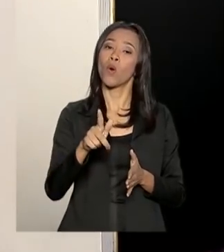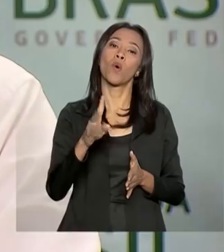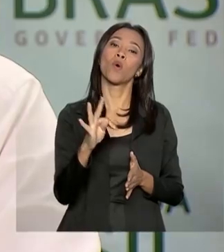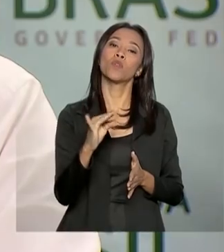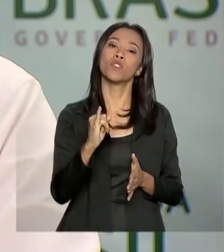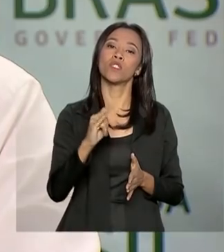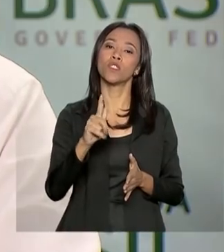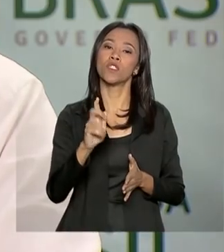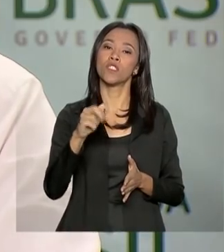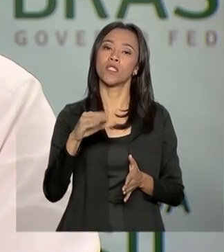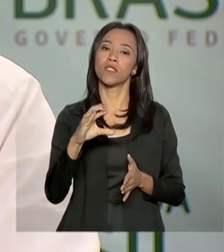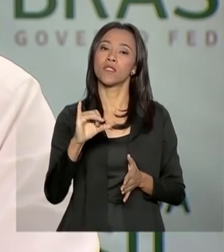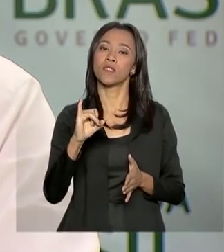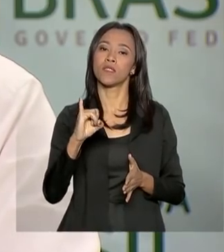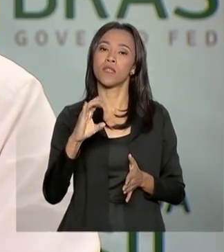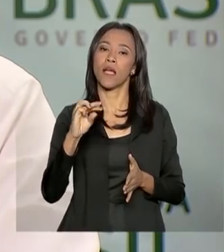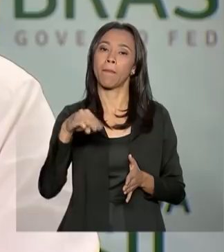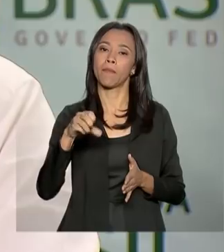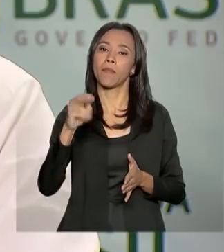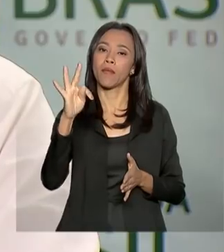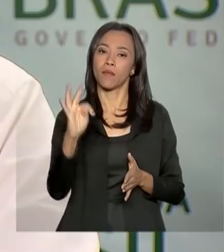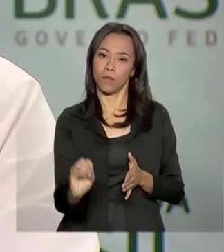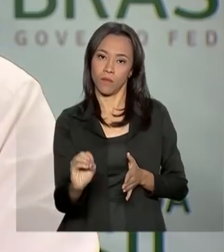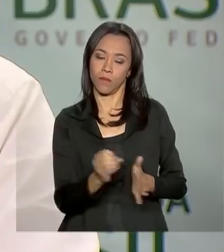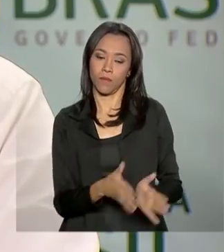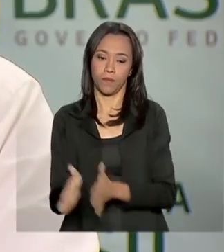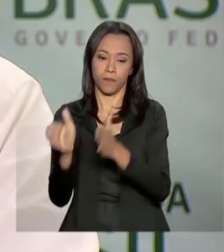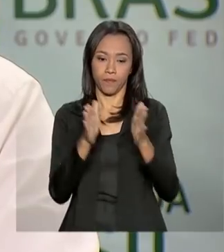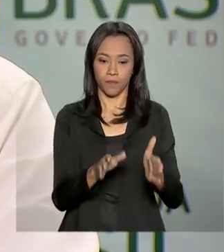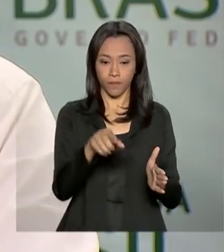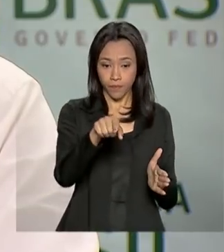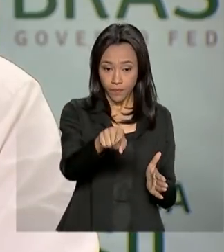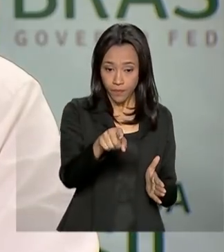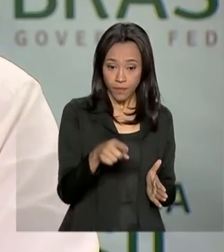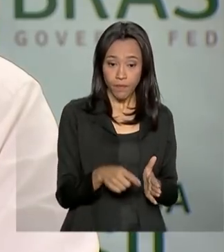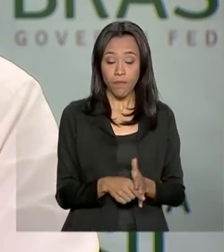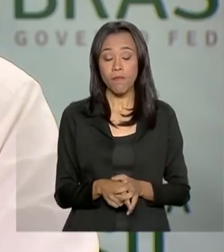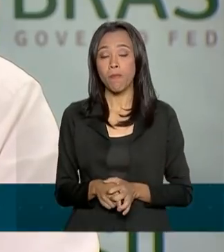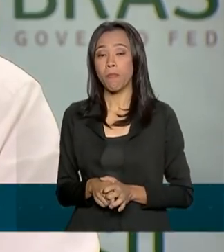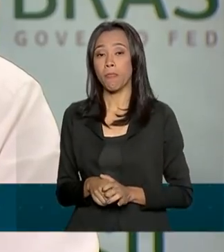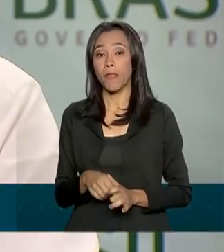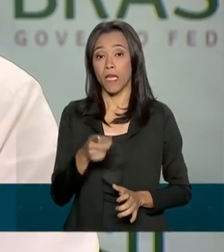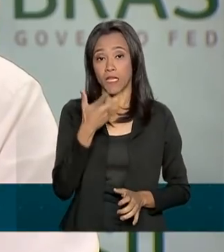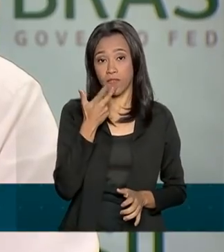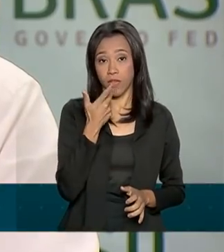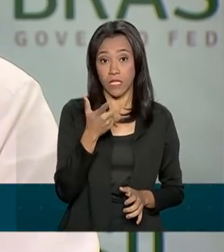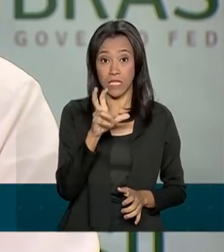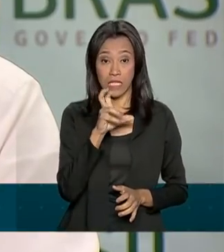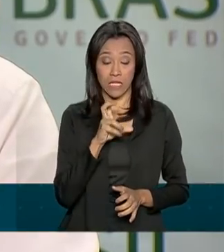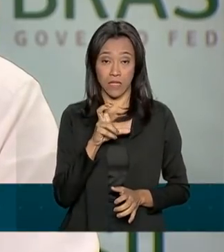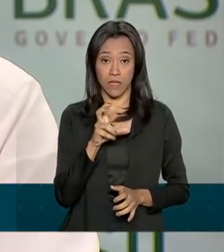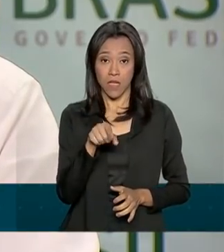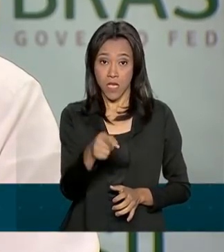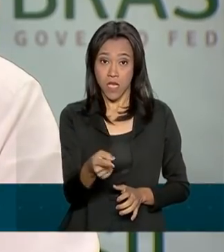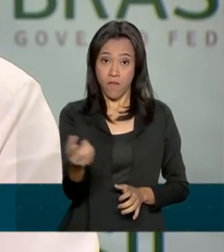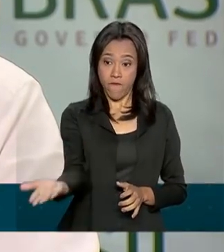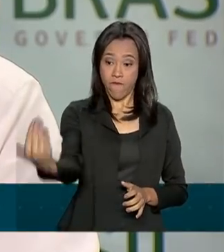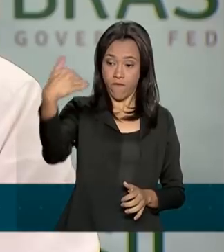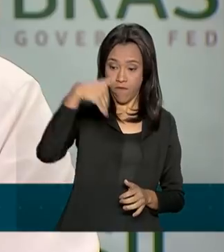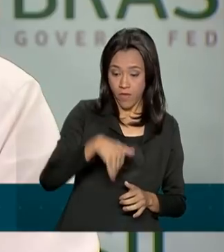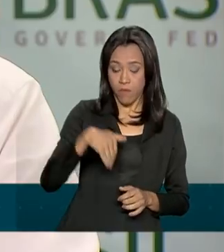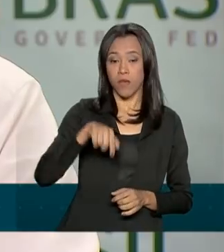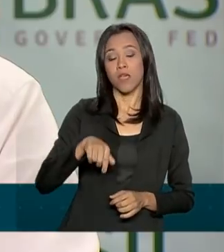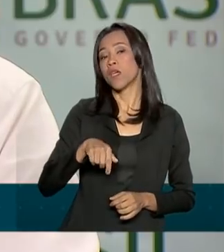federais. Em 40 dias, gente recebeu 50 reitores. 50 reitores. Isso ninguém fala. Eles vêm aqui,